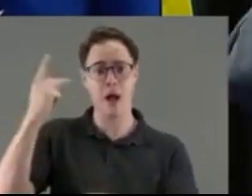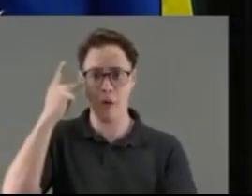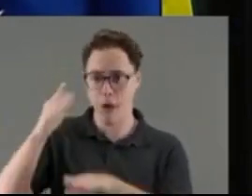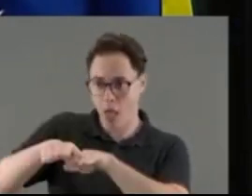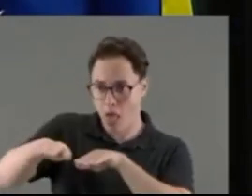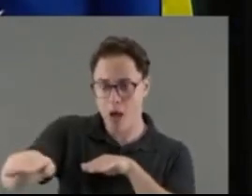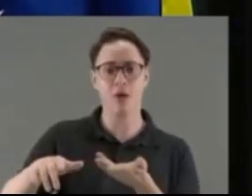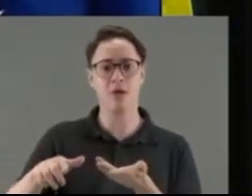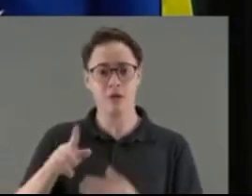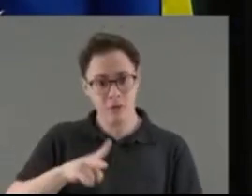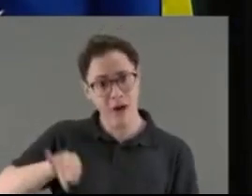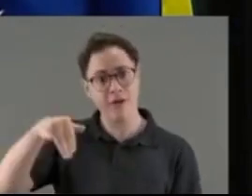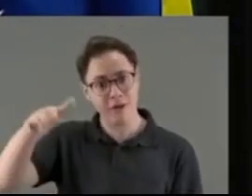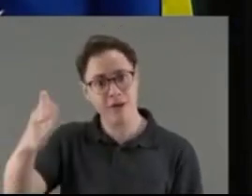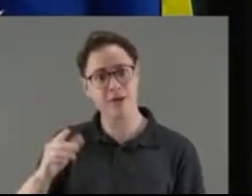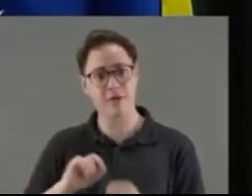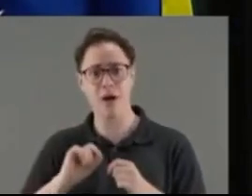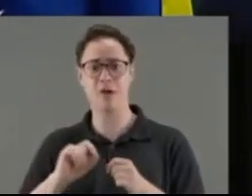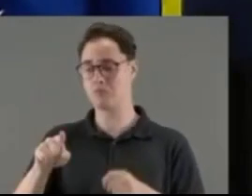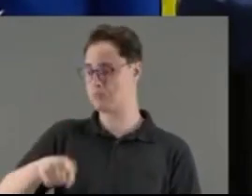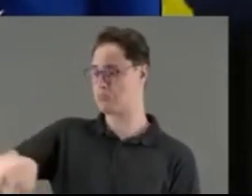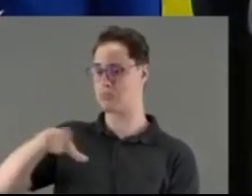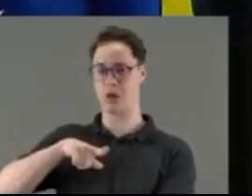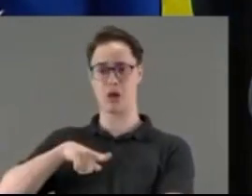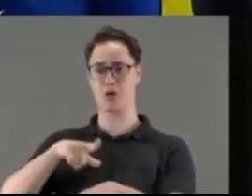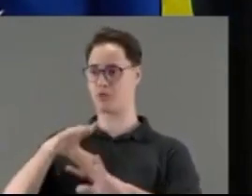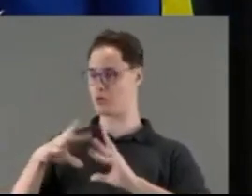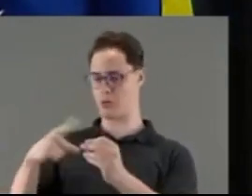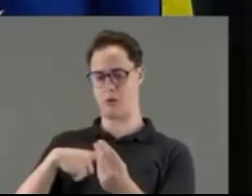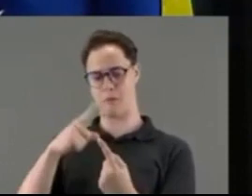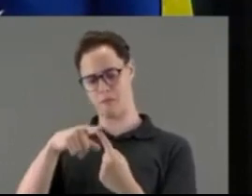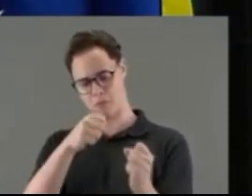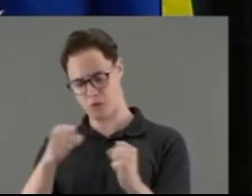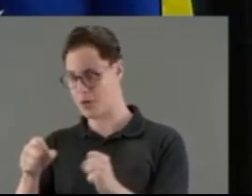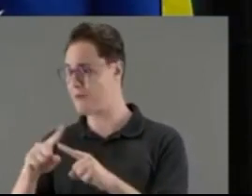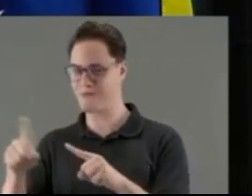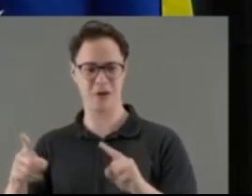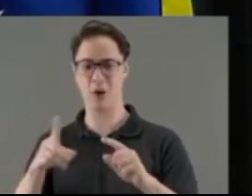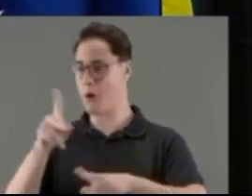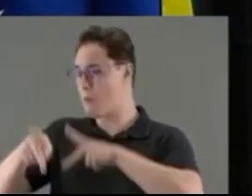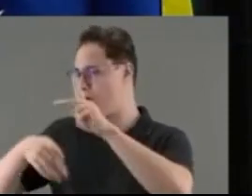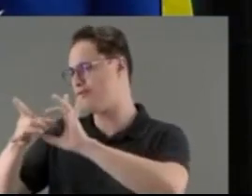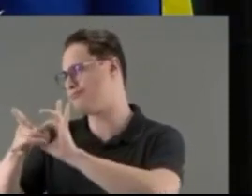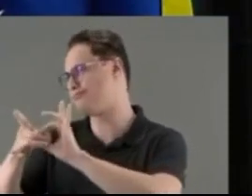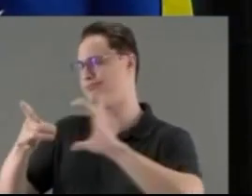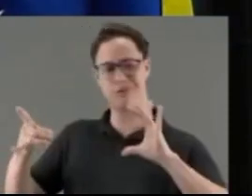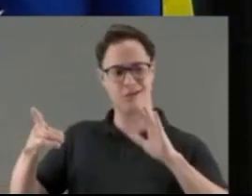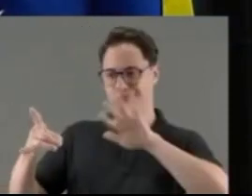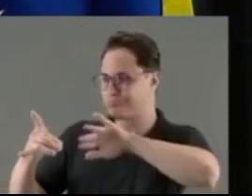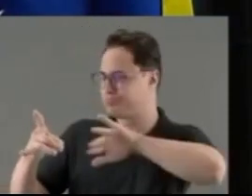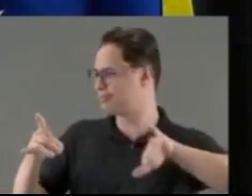for. Faça isso. Vocês têm tudo que vocês têm hoje. Tem o poder, mas vocês não têm o povo. Coloca o povo na rua.